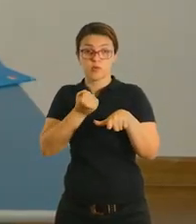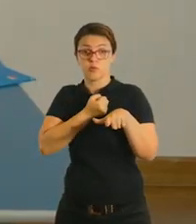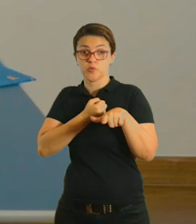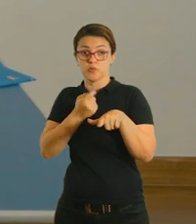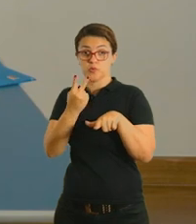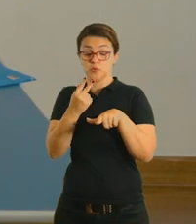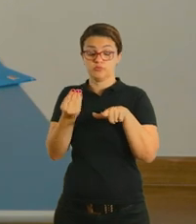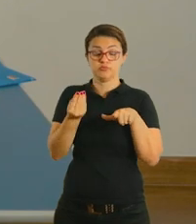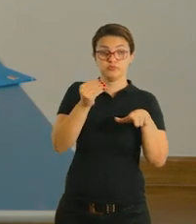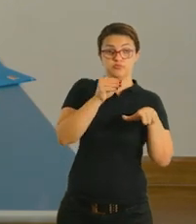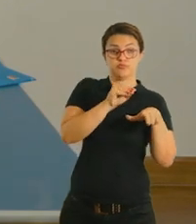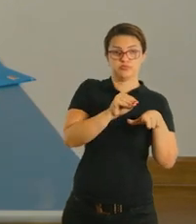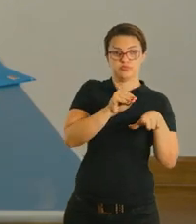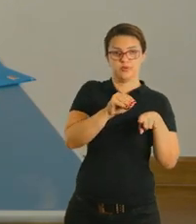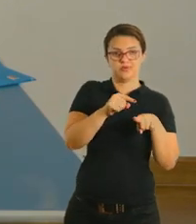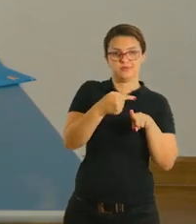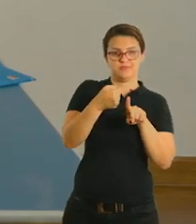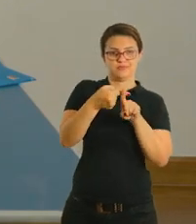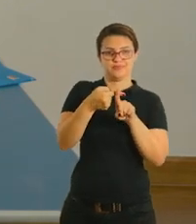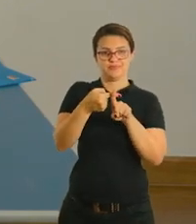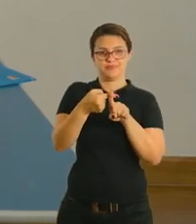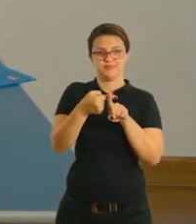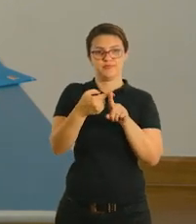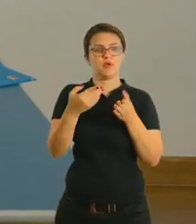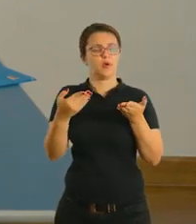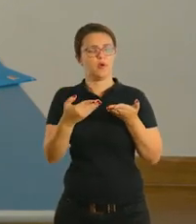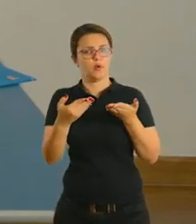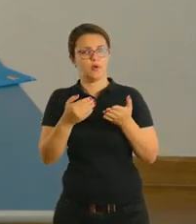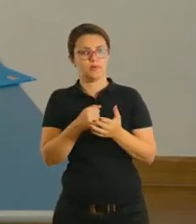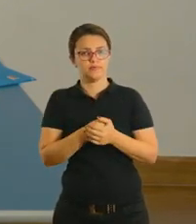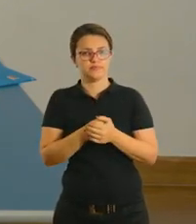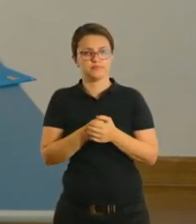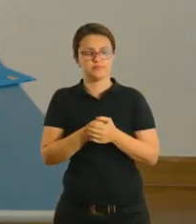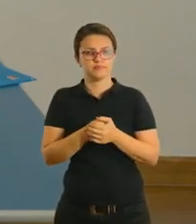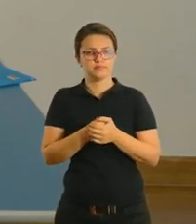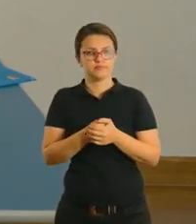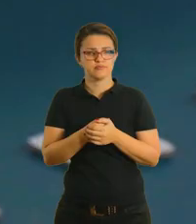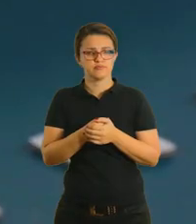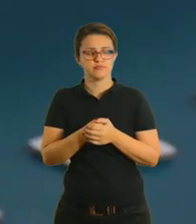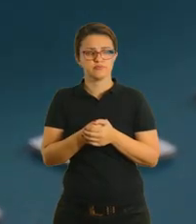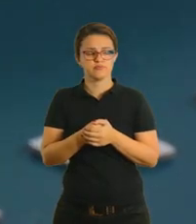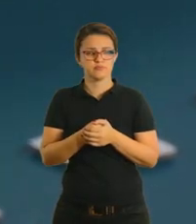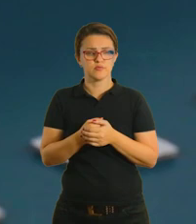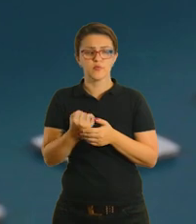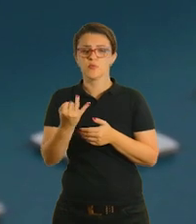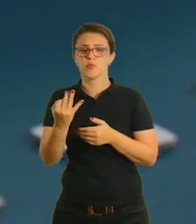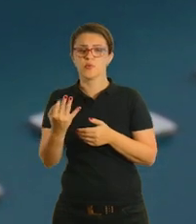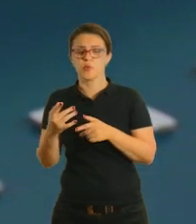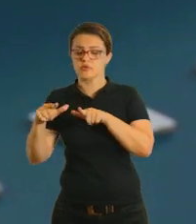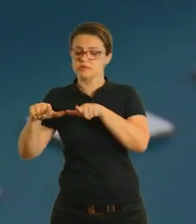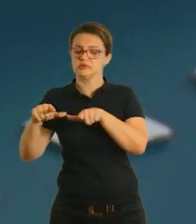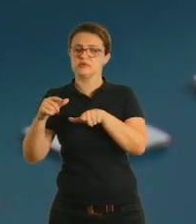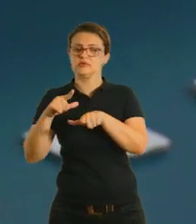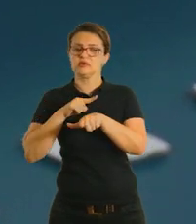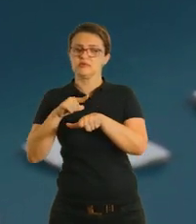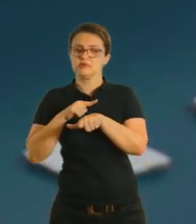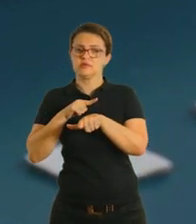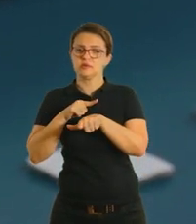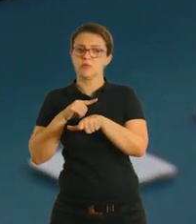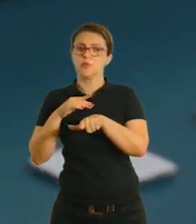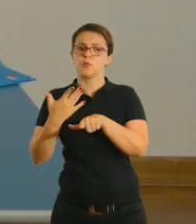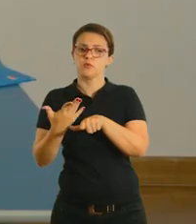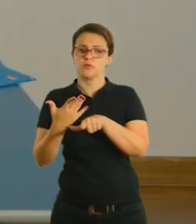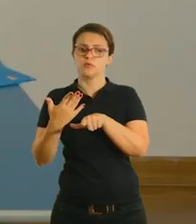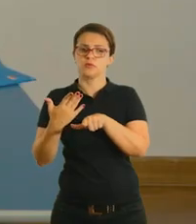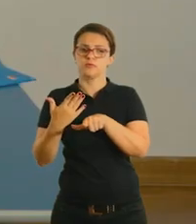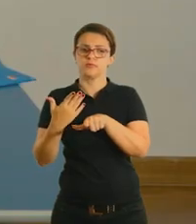dois, número dois, desse lado. E agora, Vinícius, agora vamos descobrir deste outro lado